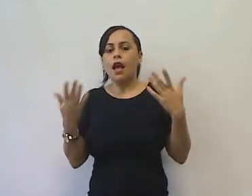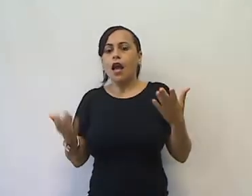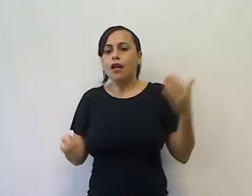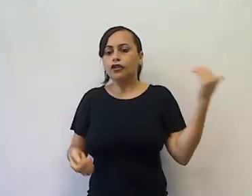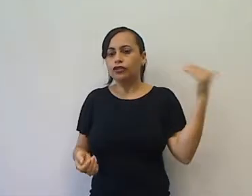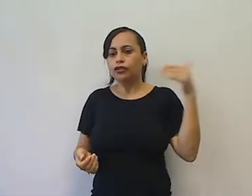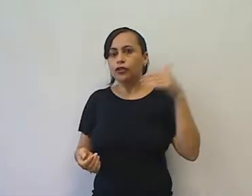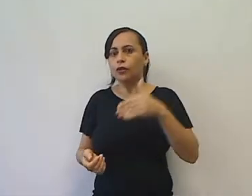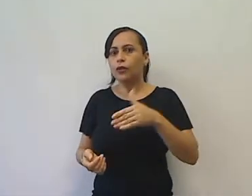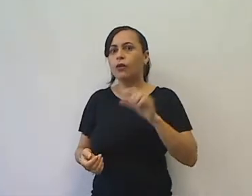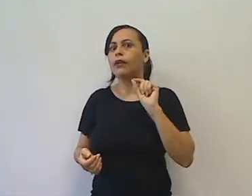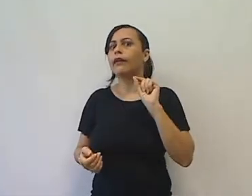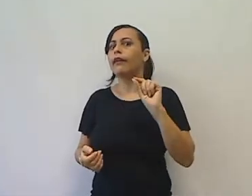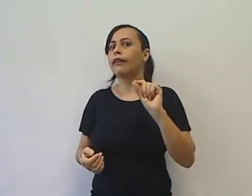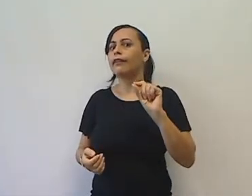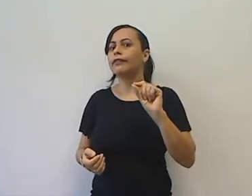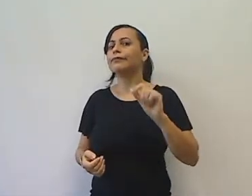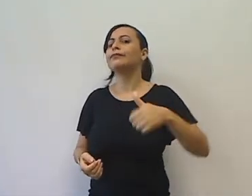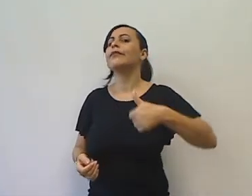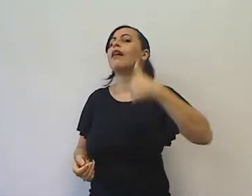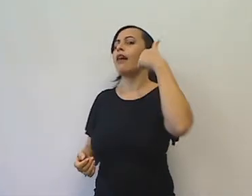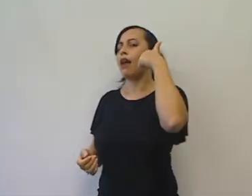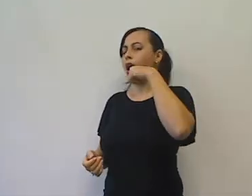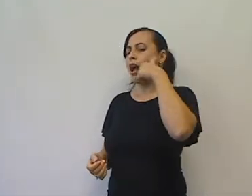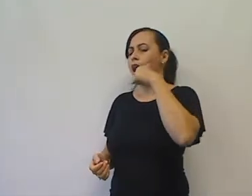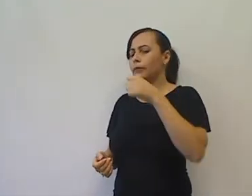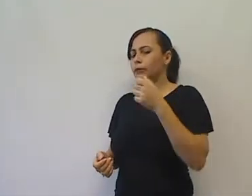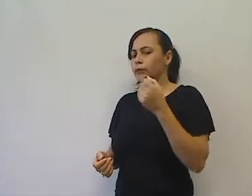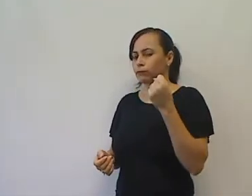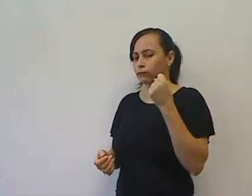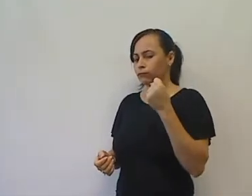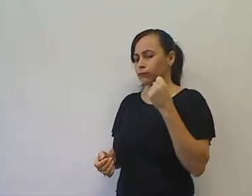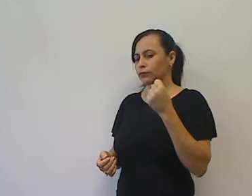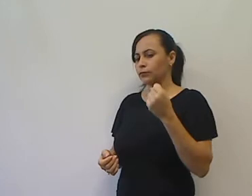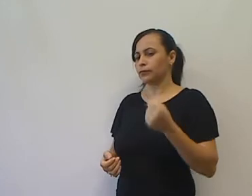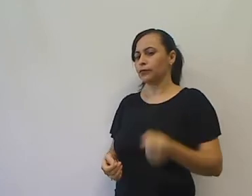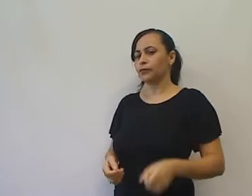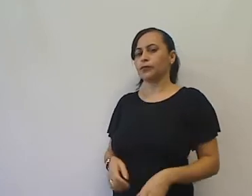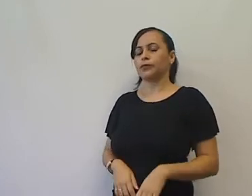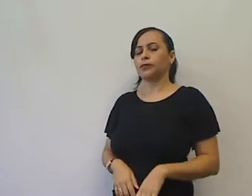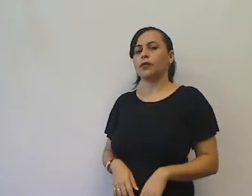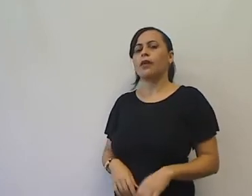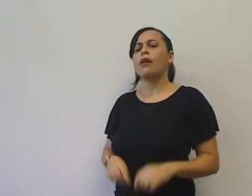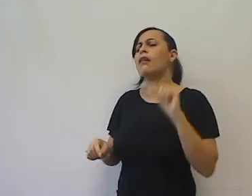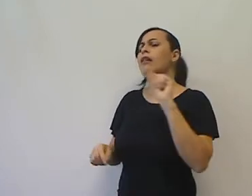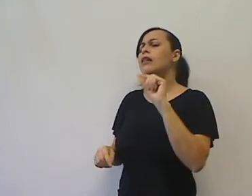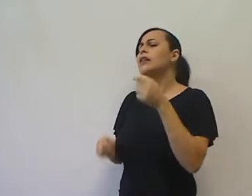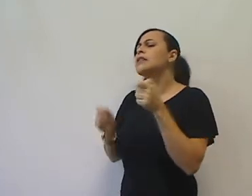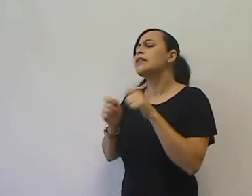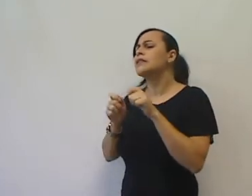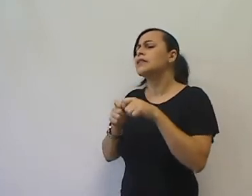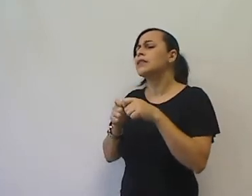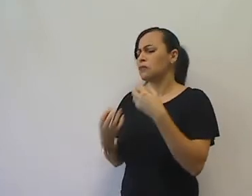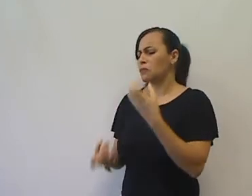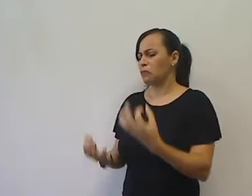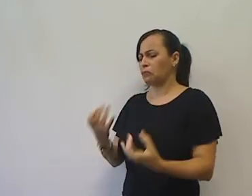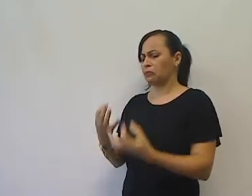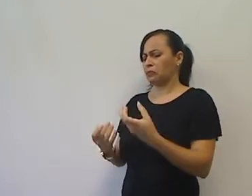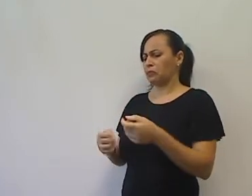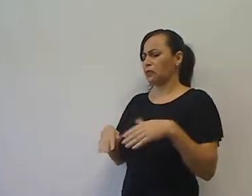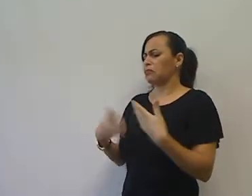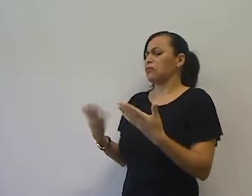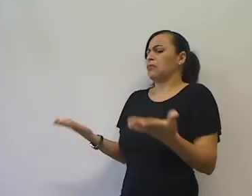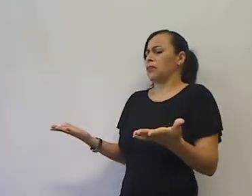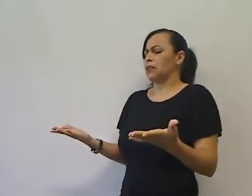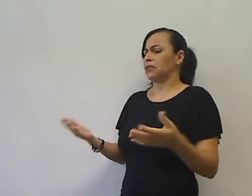a dona Agromecilda. O que você faz aí com esse fogareiro todo no meia porta? Dá